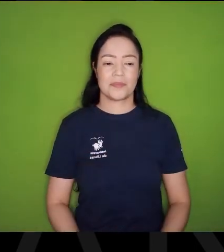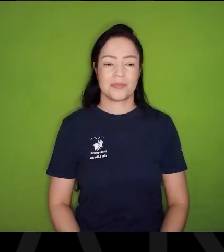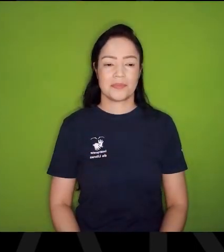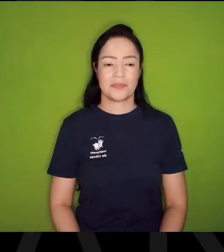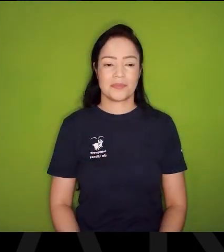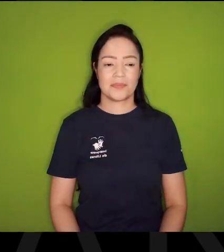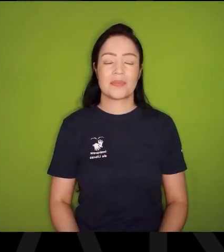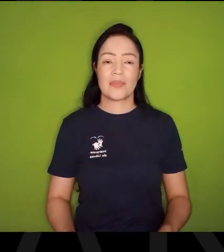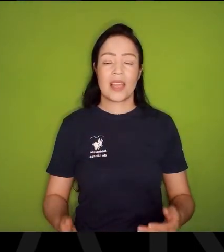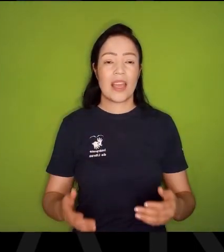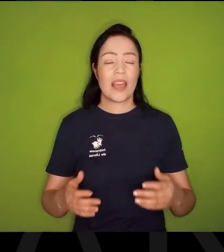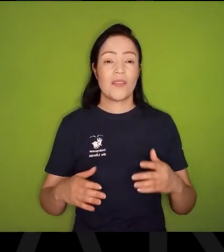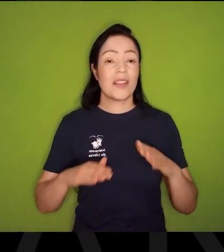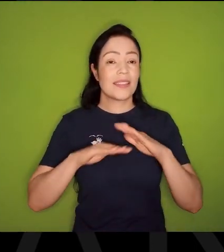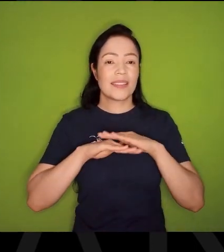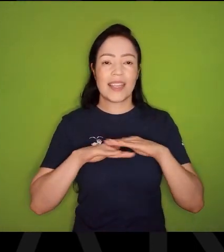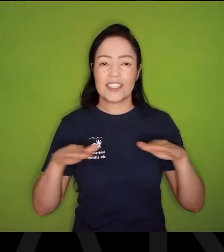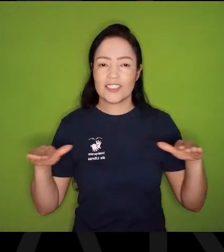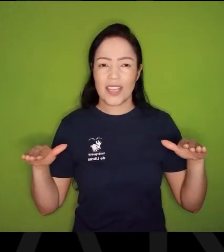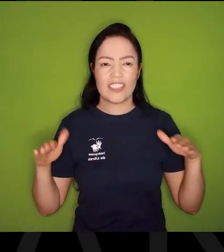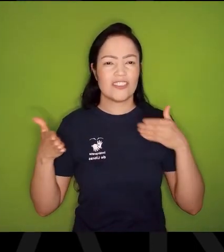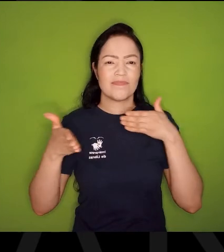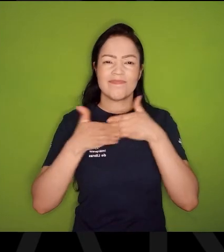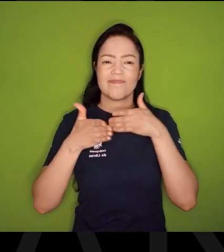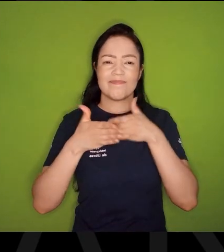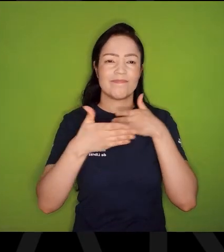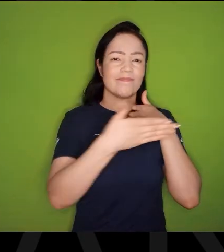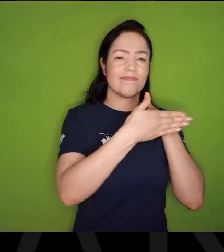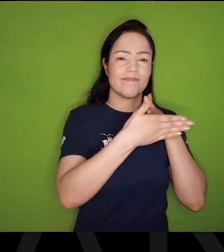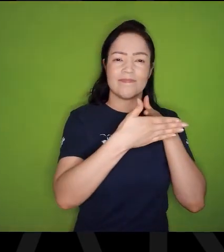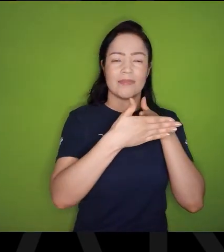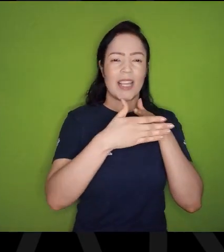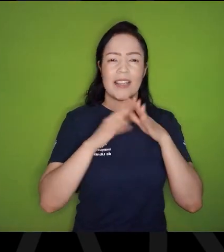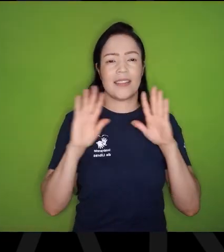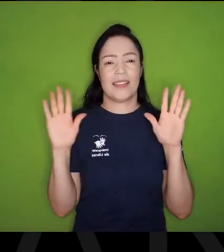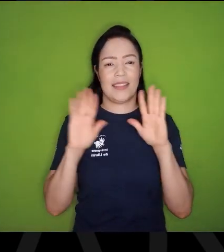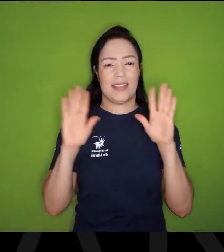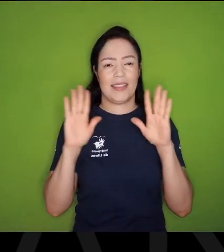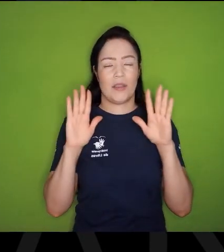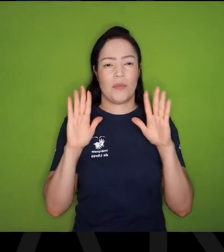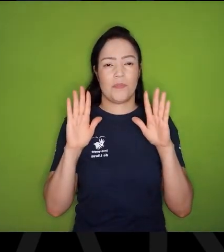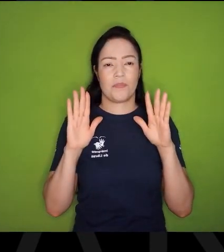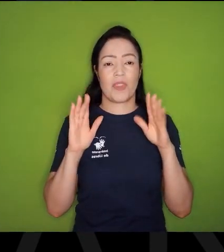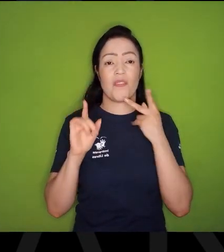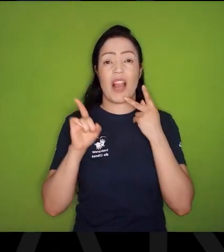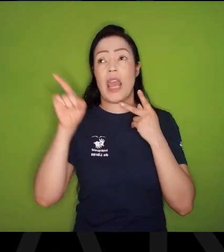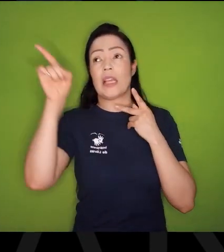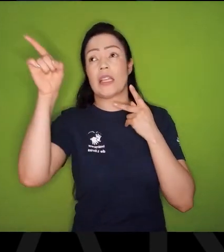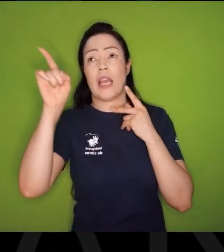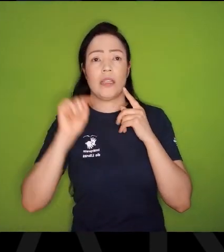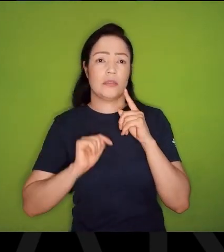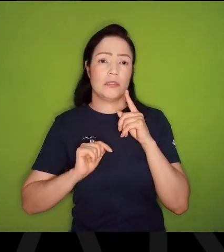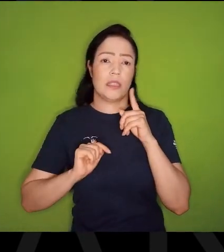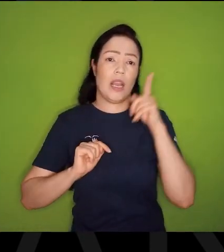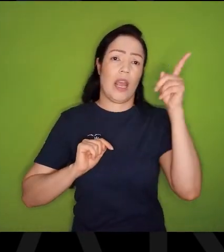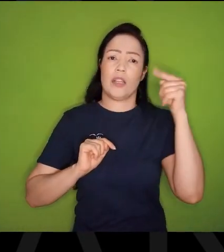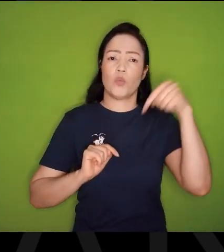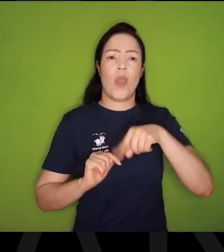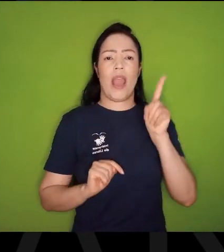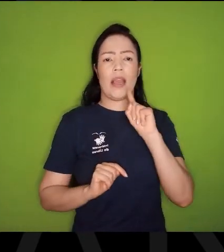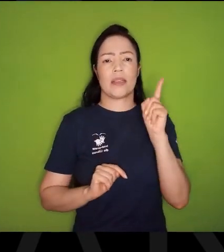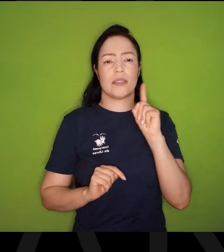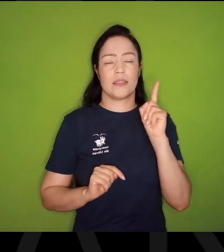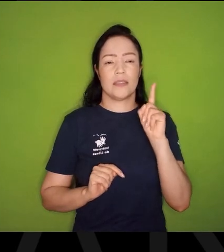Vamos deixar de delimitar, Vamos deixar de dizer que aquilo é lá e não aqui,